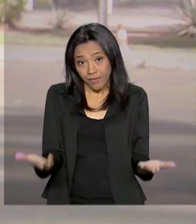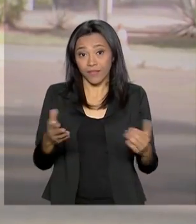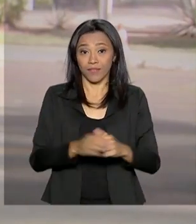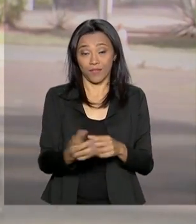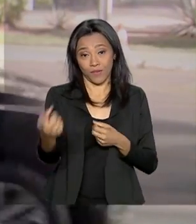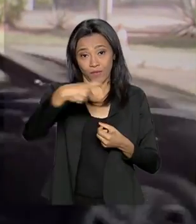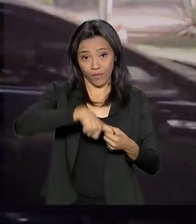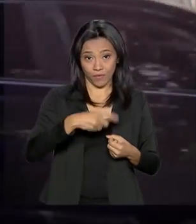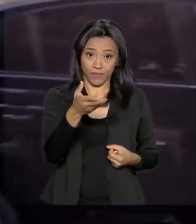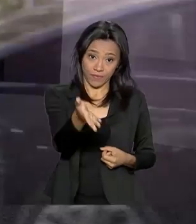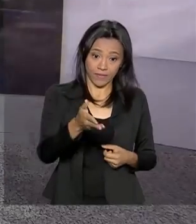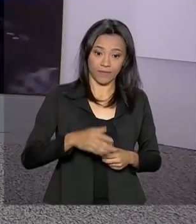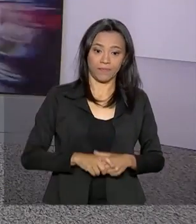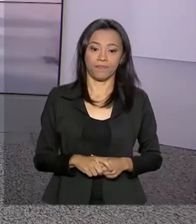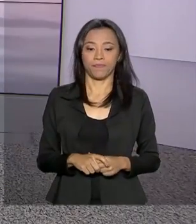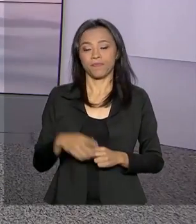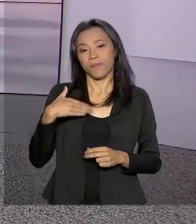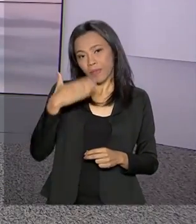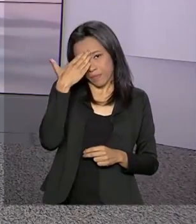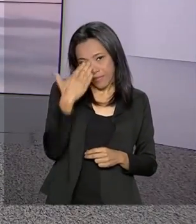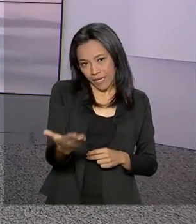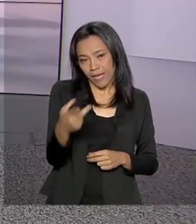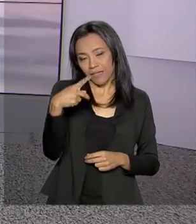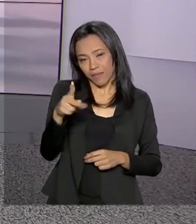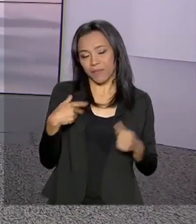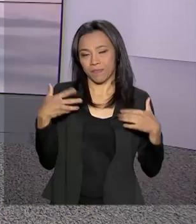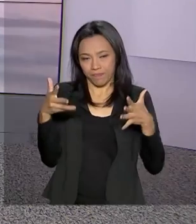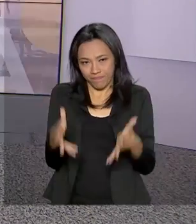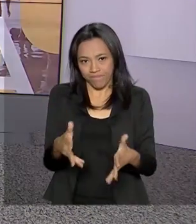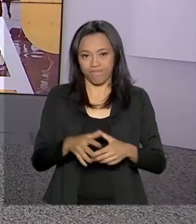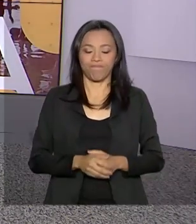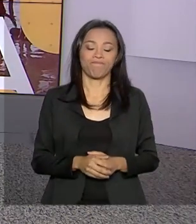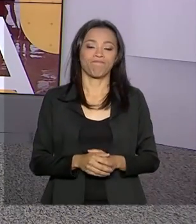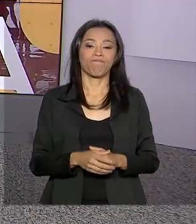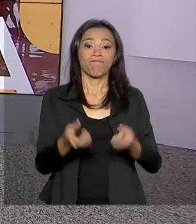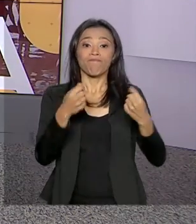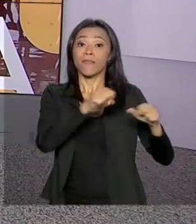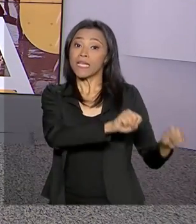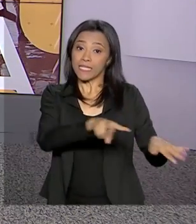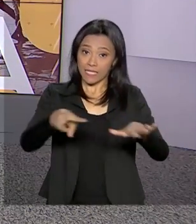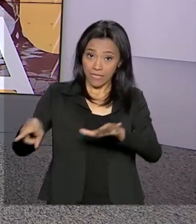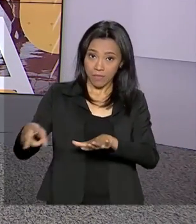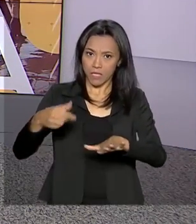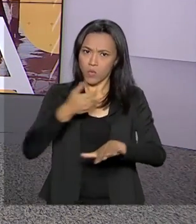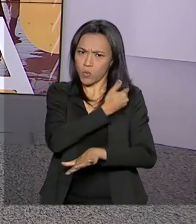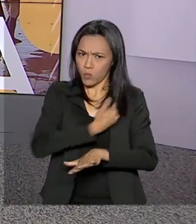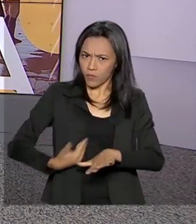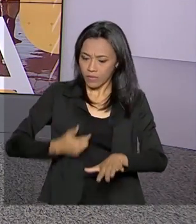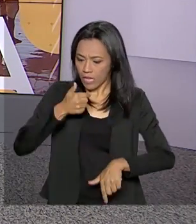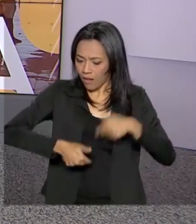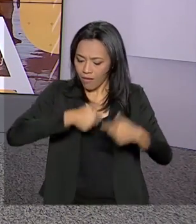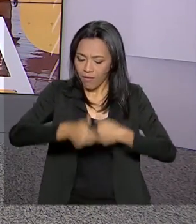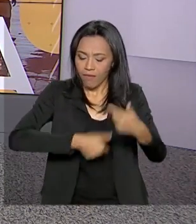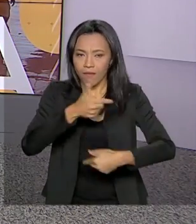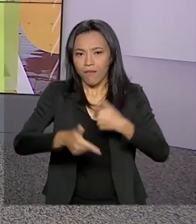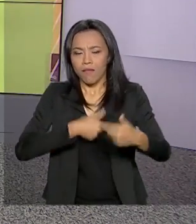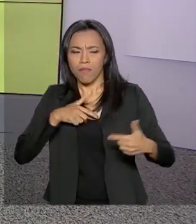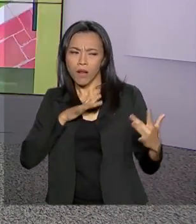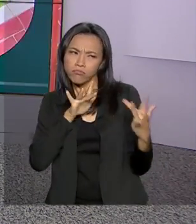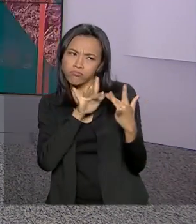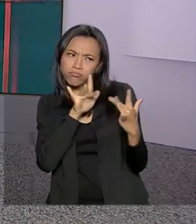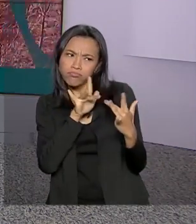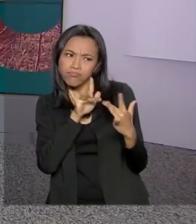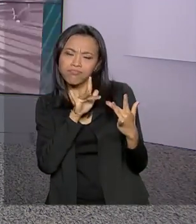Carla, volto com você no estúdio. Obrigada, Gabriela, pela sua participação. E a semana segue com o governo trabalhando para afinar as relações com o